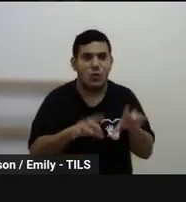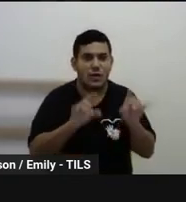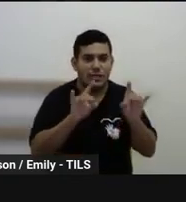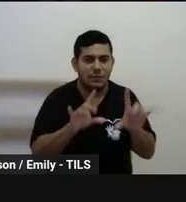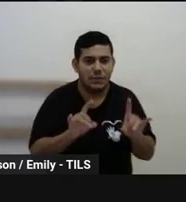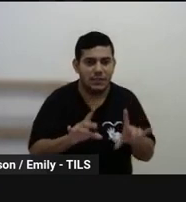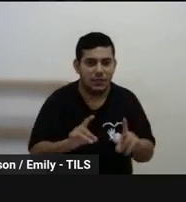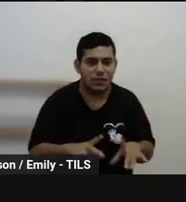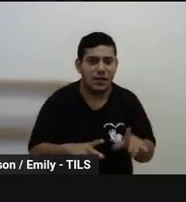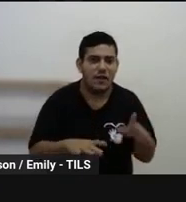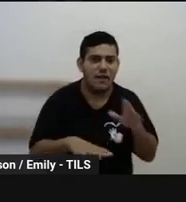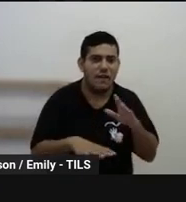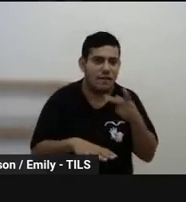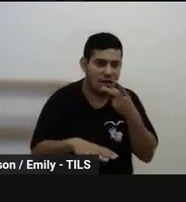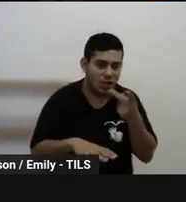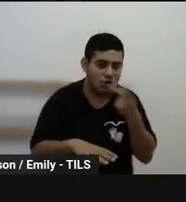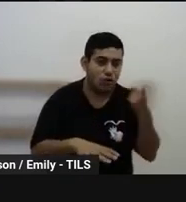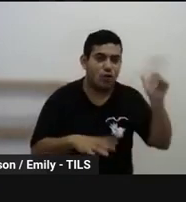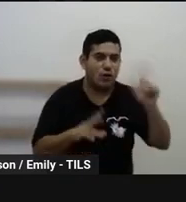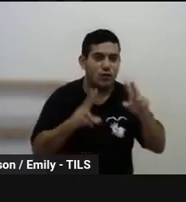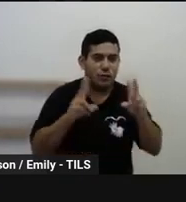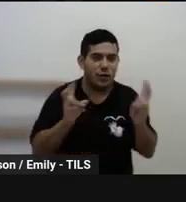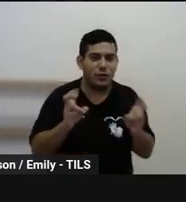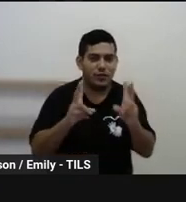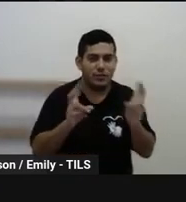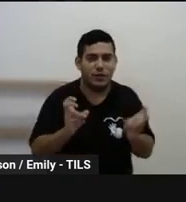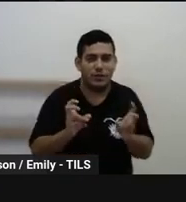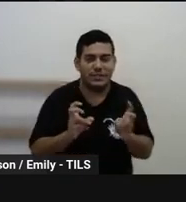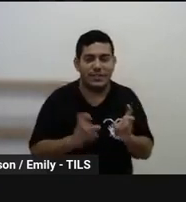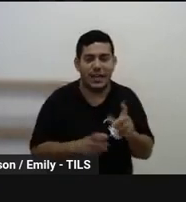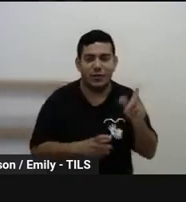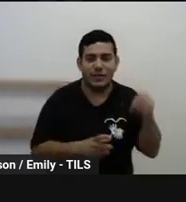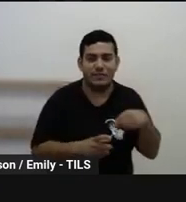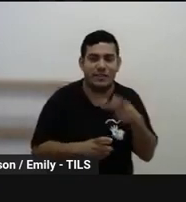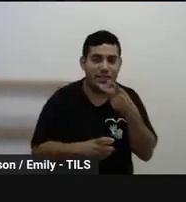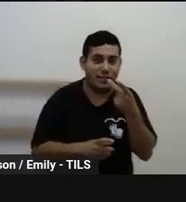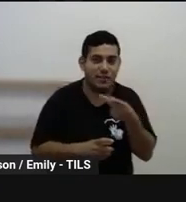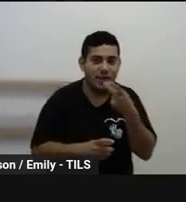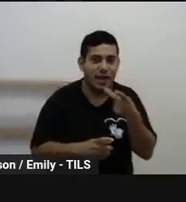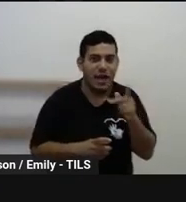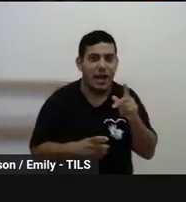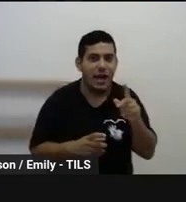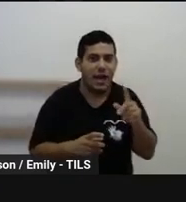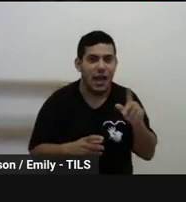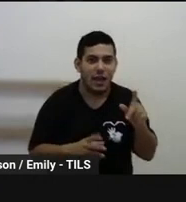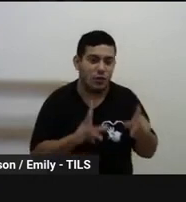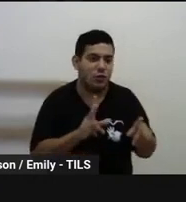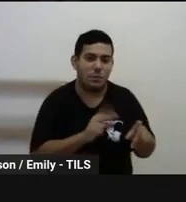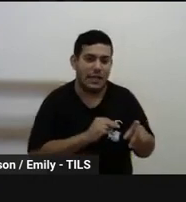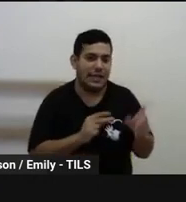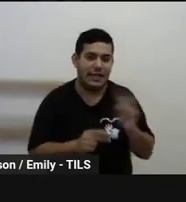uma outra questão, tá, então, não estamos desmerecendo de forma alguma